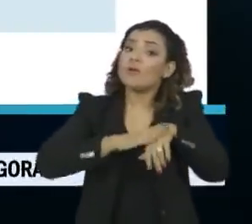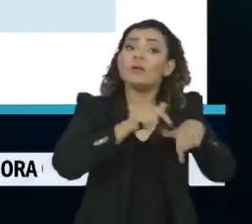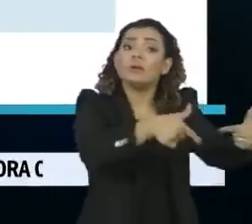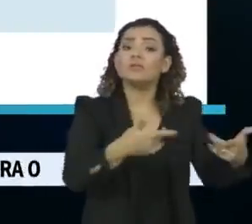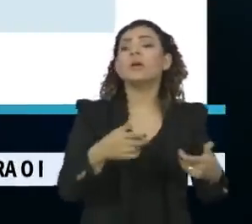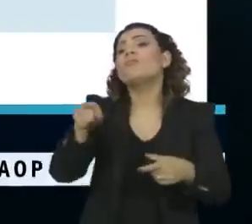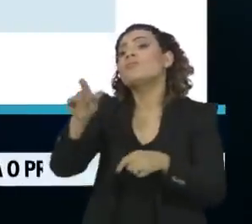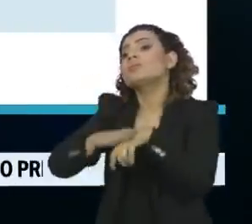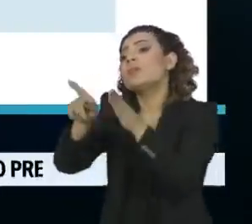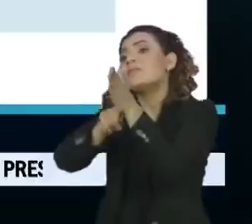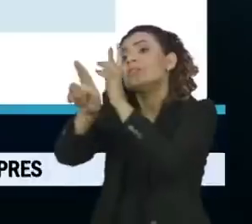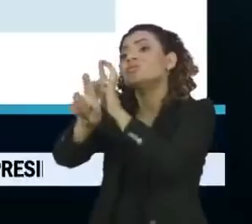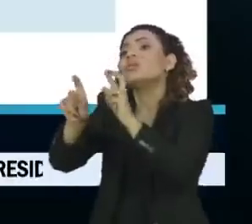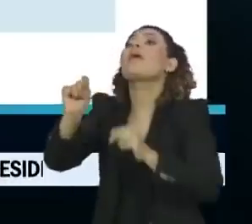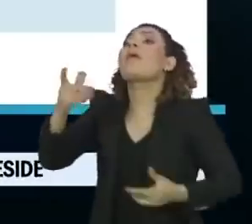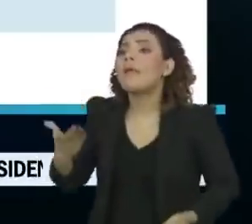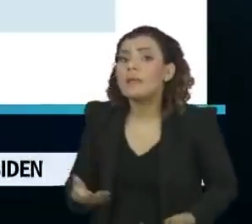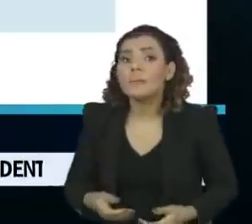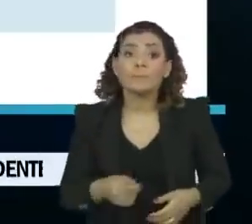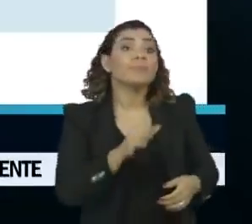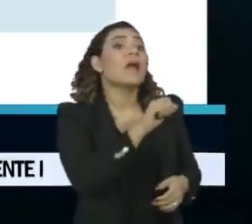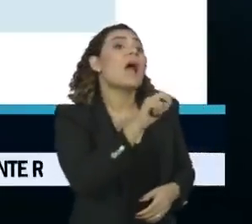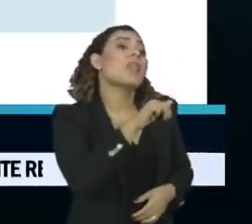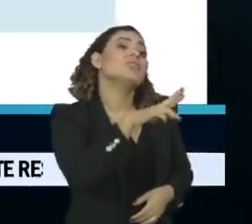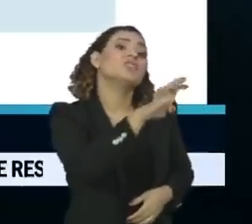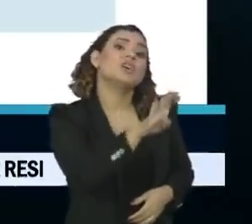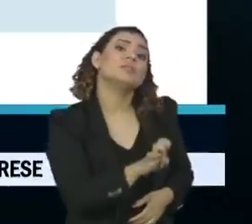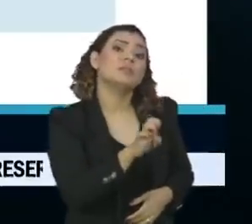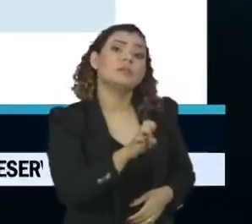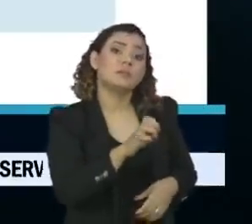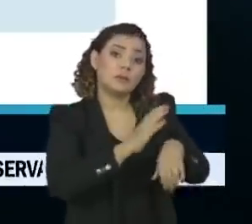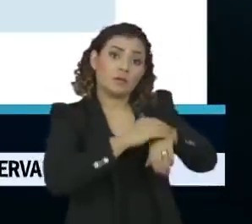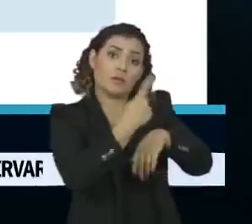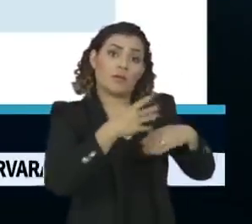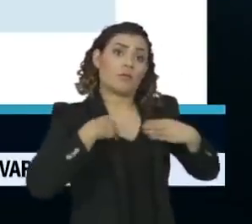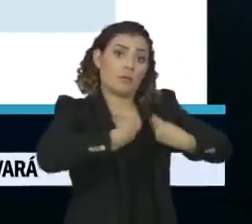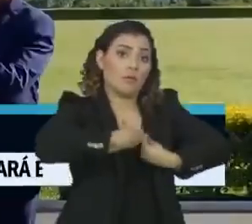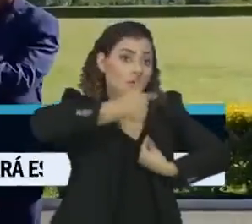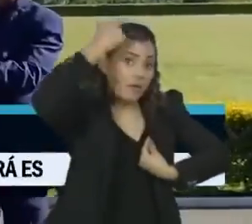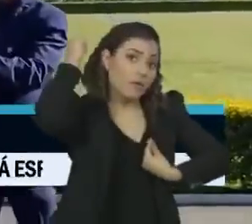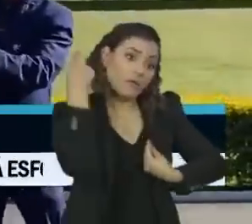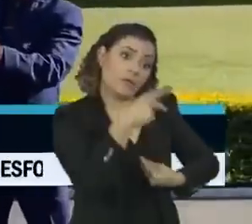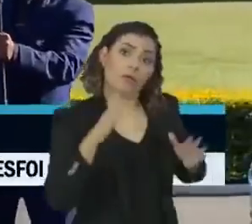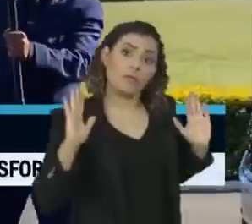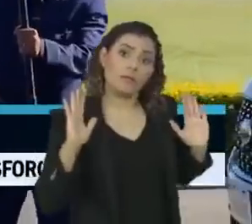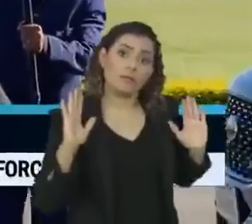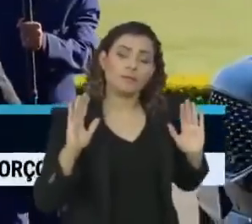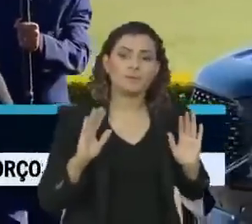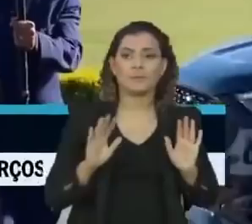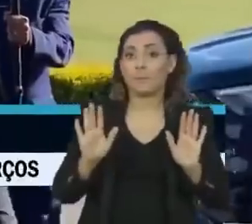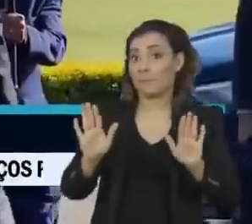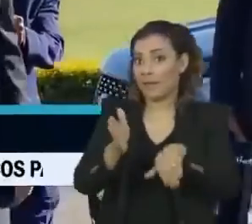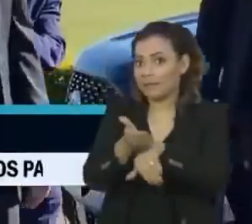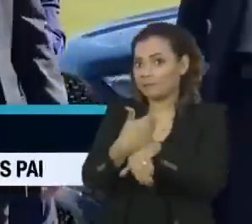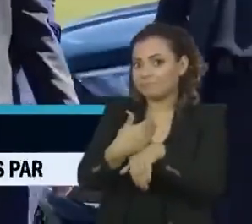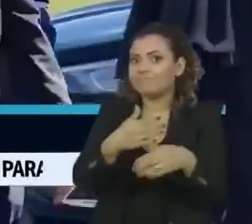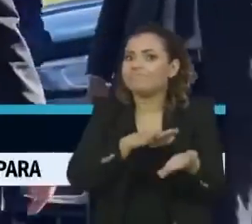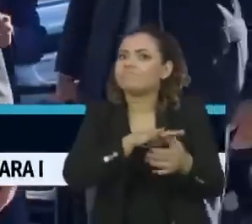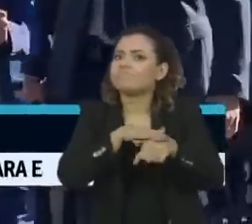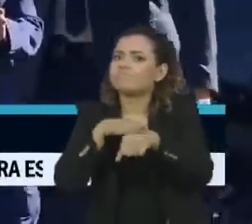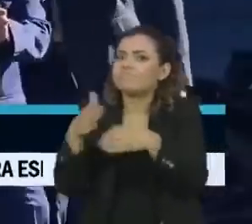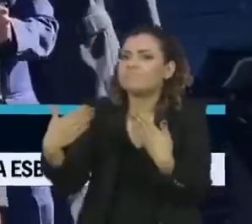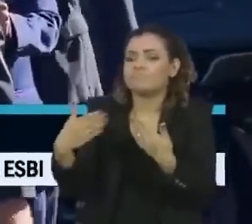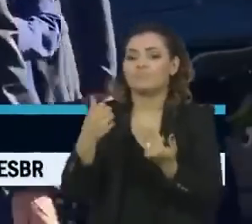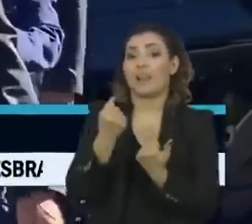para investigar quem. O Alexandre de Moraes, velho. Tudo bem. Parabéns para você. Hoje cedo, em conversa com apoiadores,